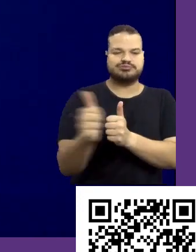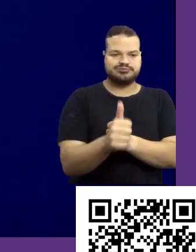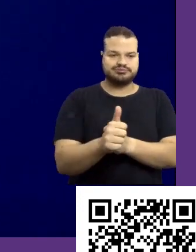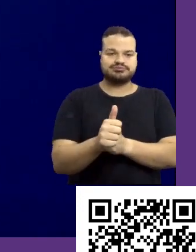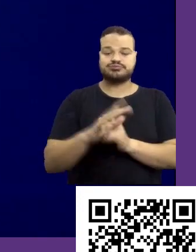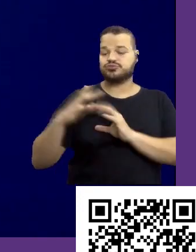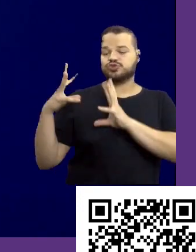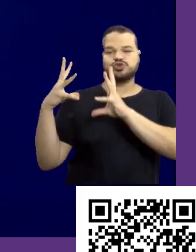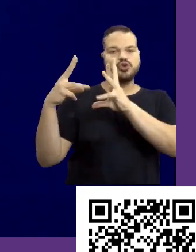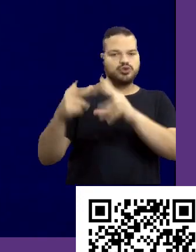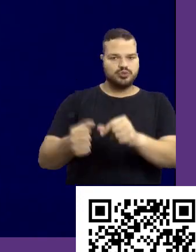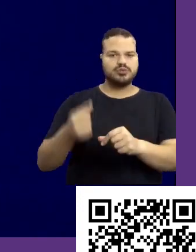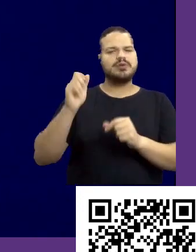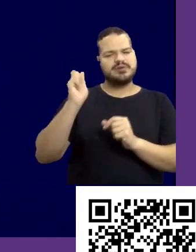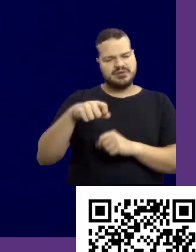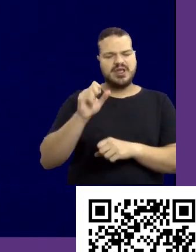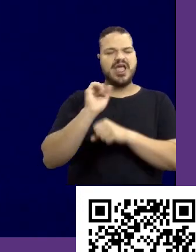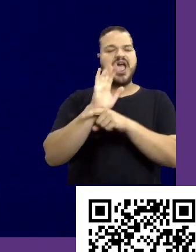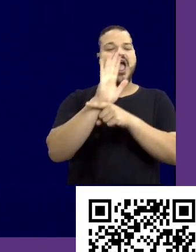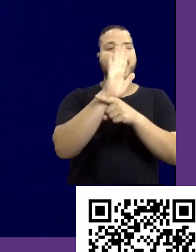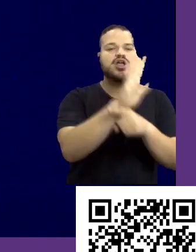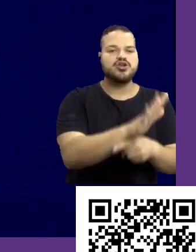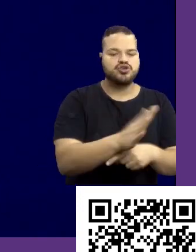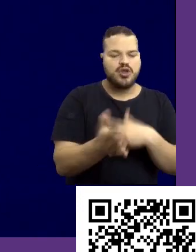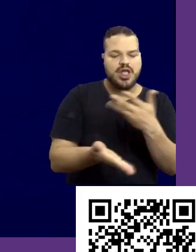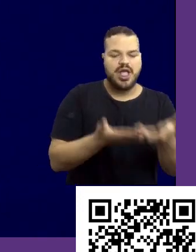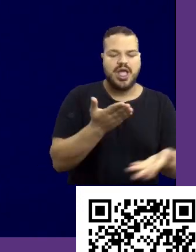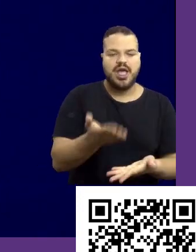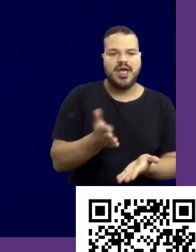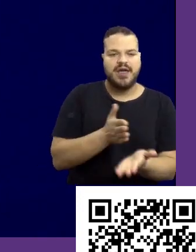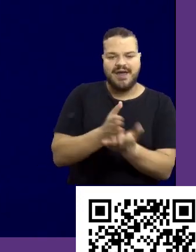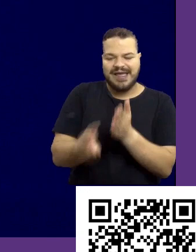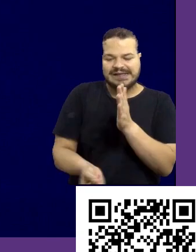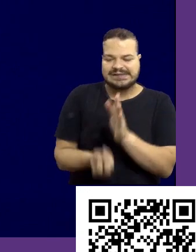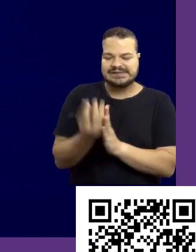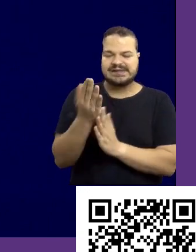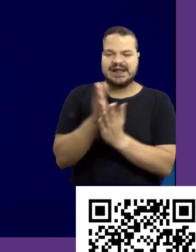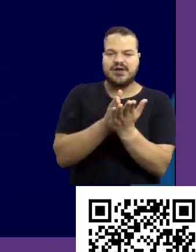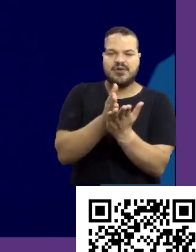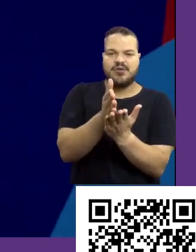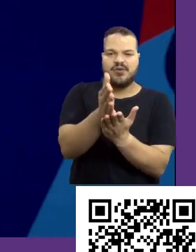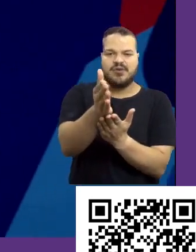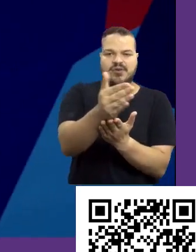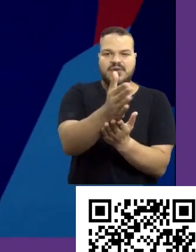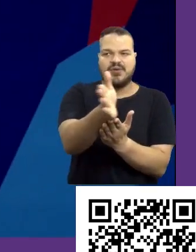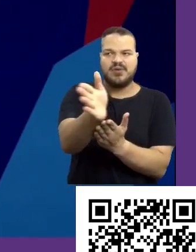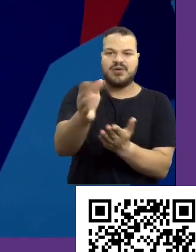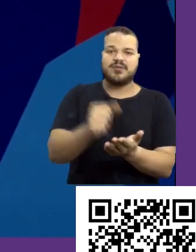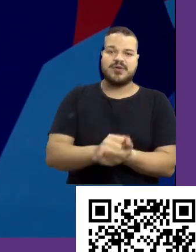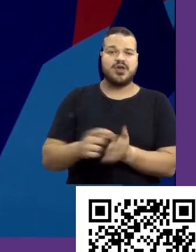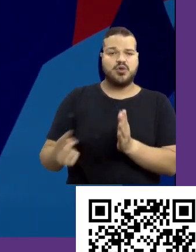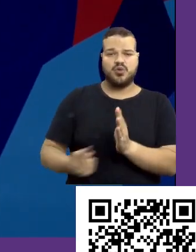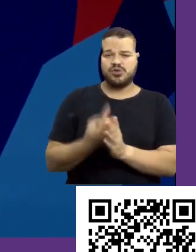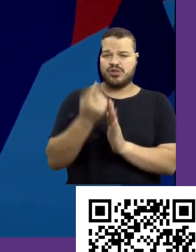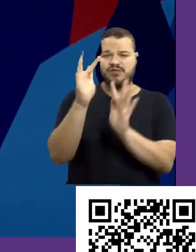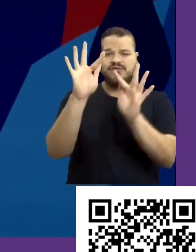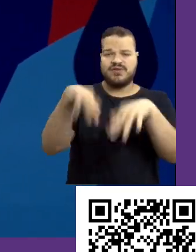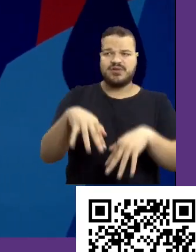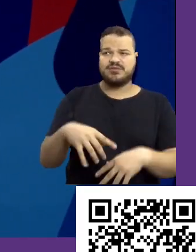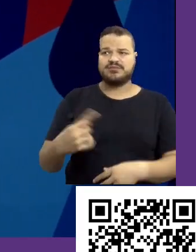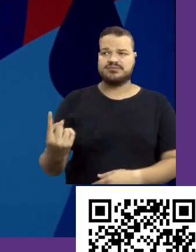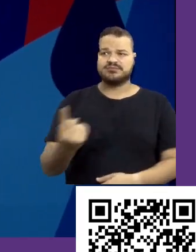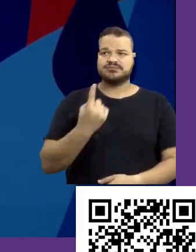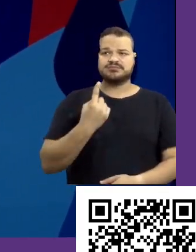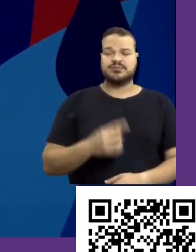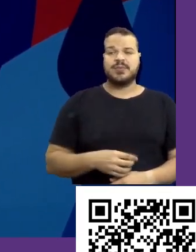mundo, tá aí pra te ajudar a chegar lá pra cocriar esse caminho com você. Mas o destino final é única e exclusivamente o